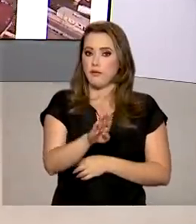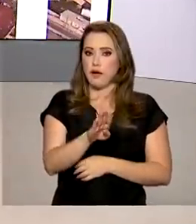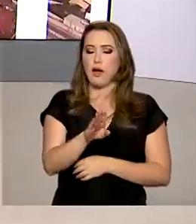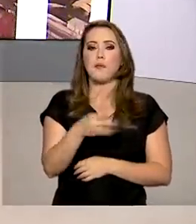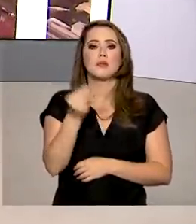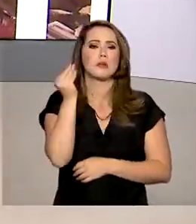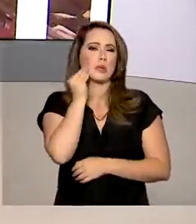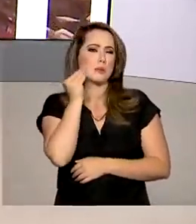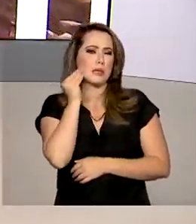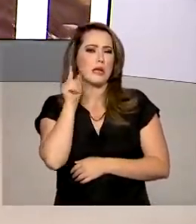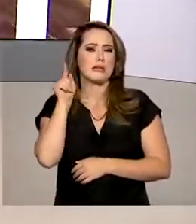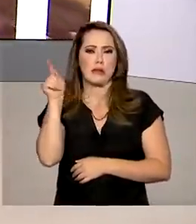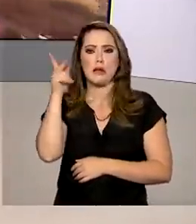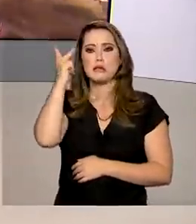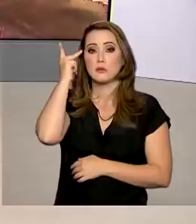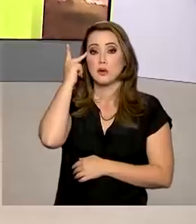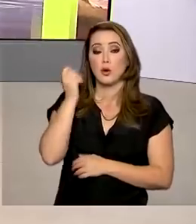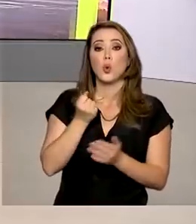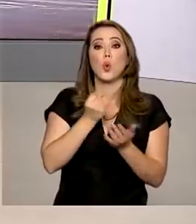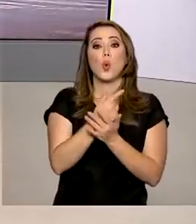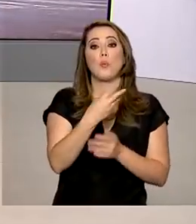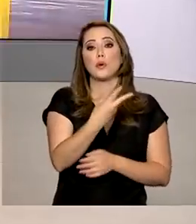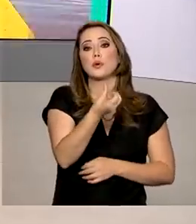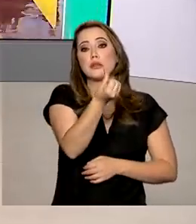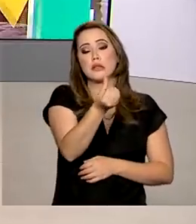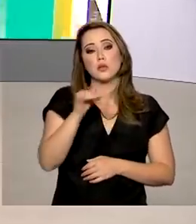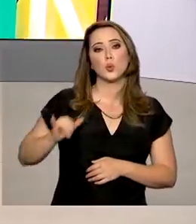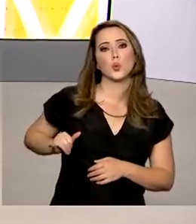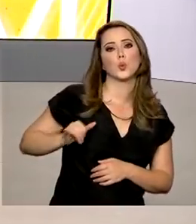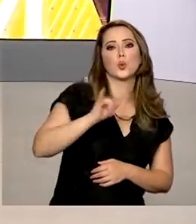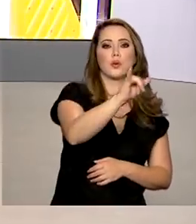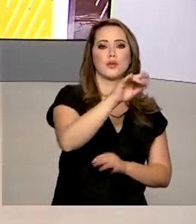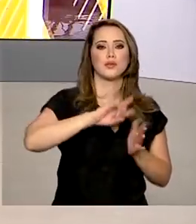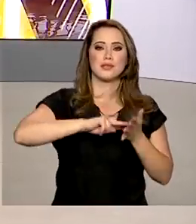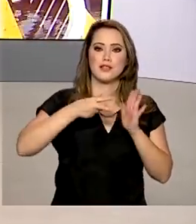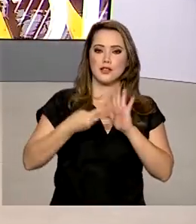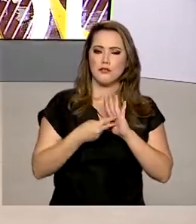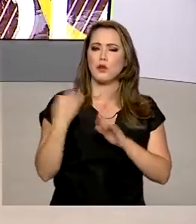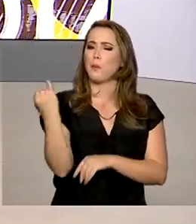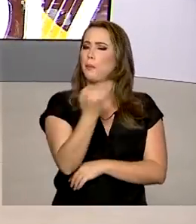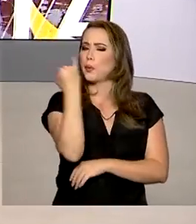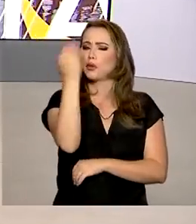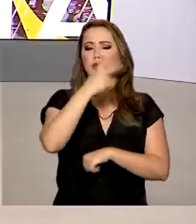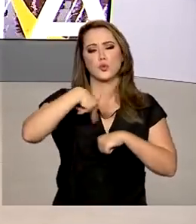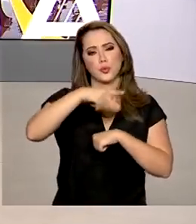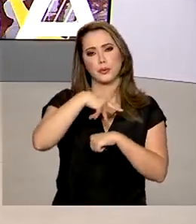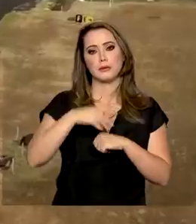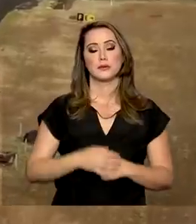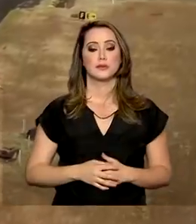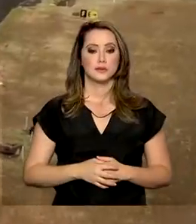governo federal, a compra de 36 aeronaves representa um avanço para o setor de defesa do país.